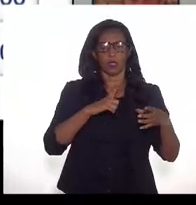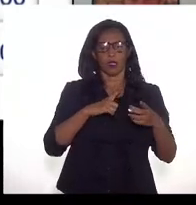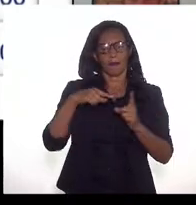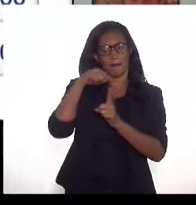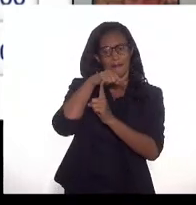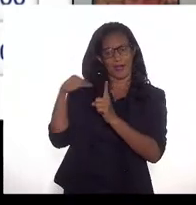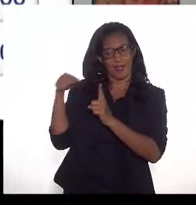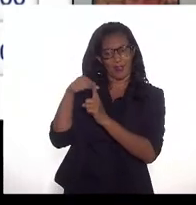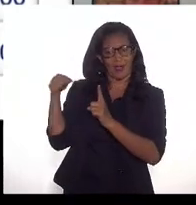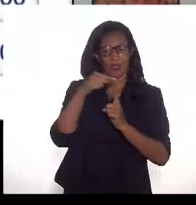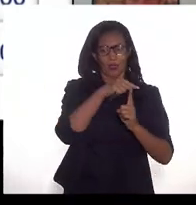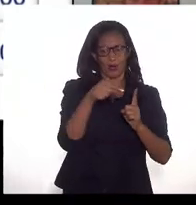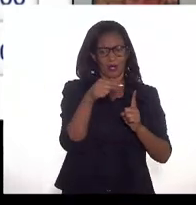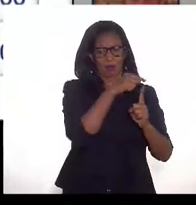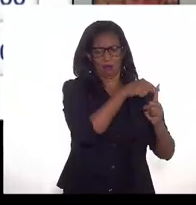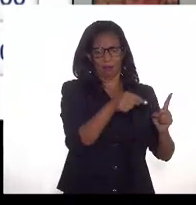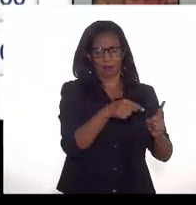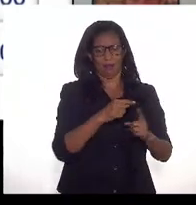-meia.